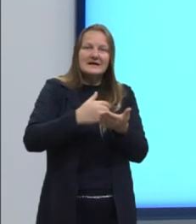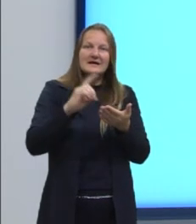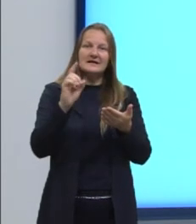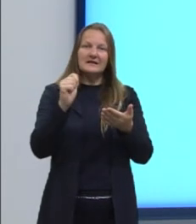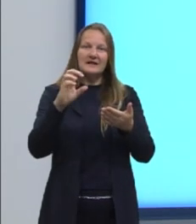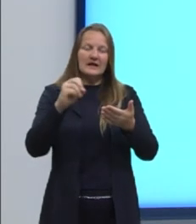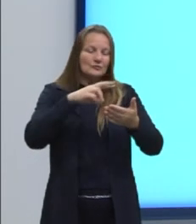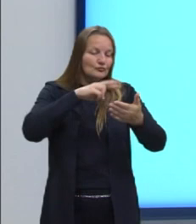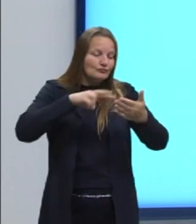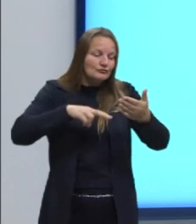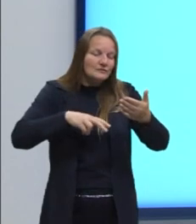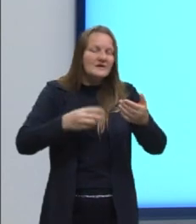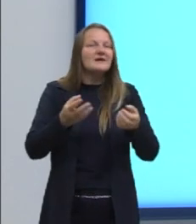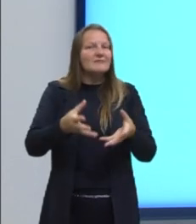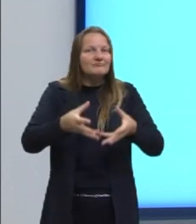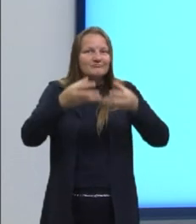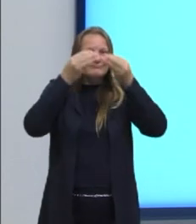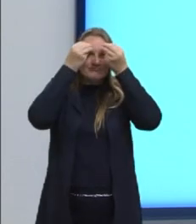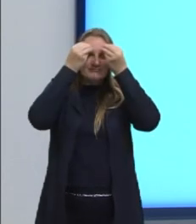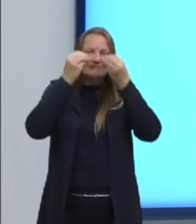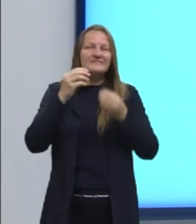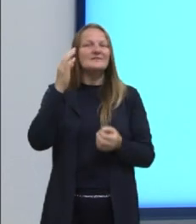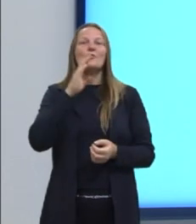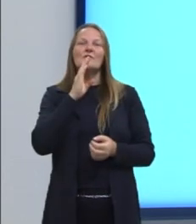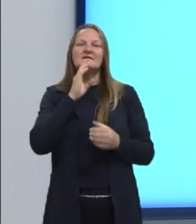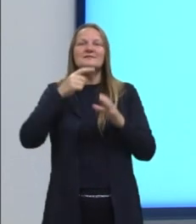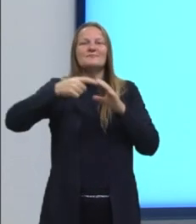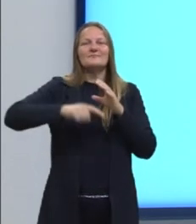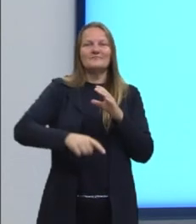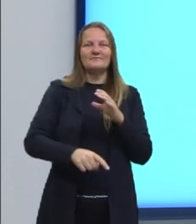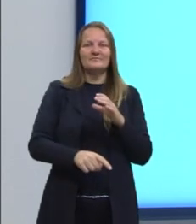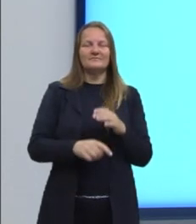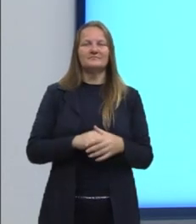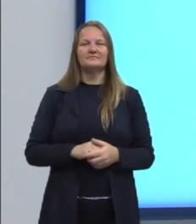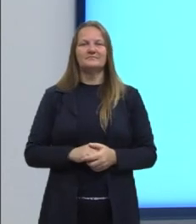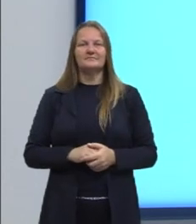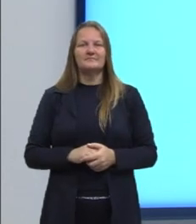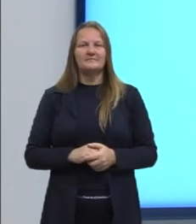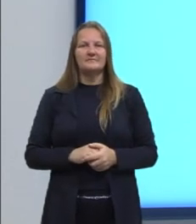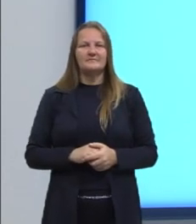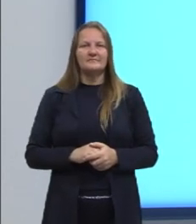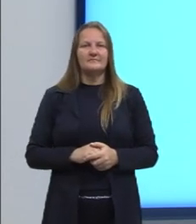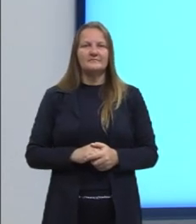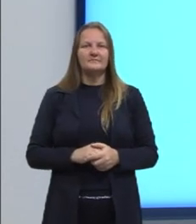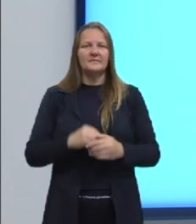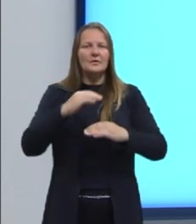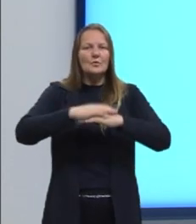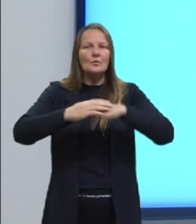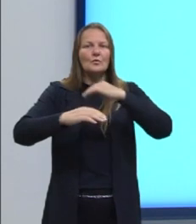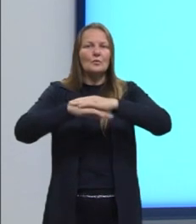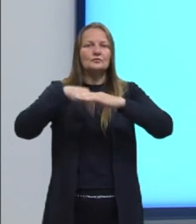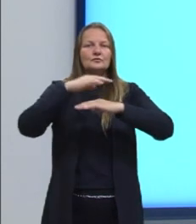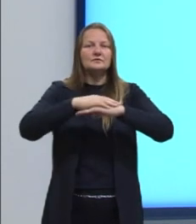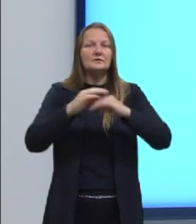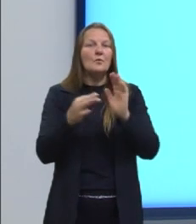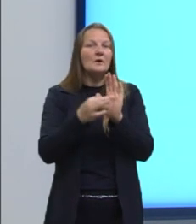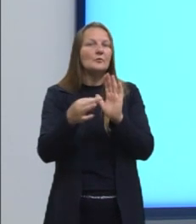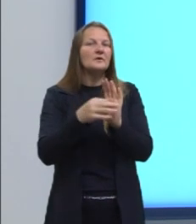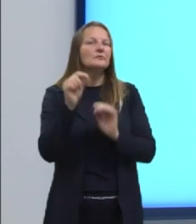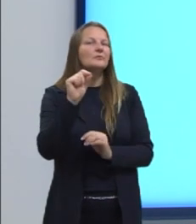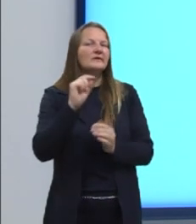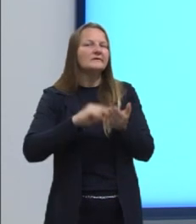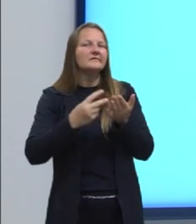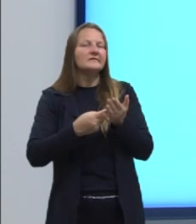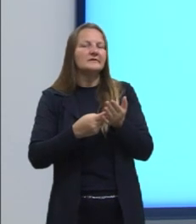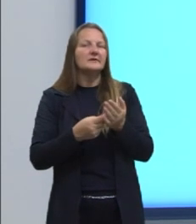nós precisamos interpretar eles. A gente, essa parte ali que fala na construção de argumentos, né? Todas as